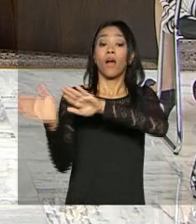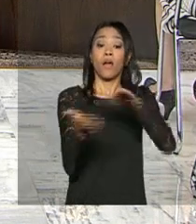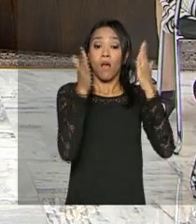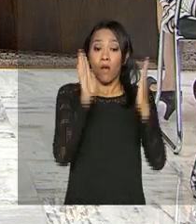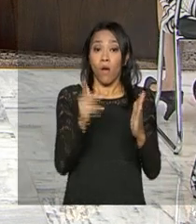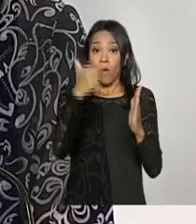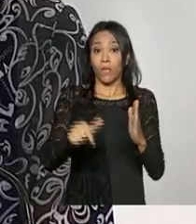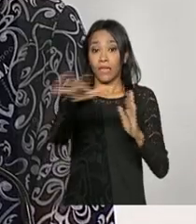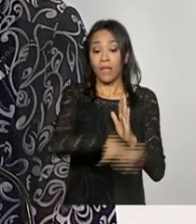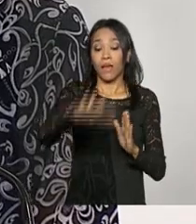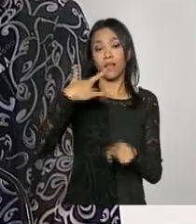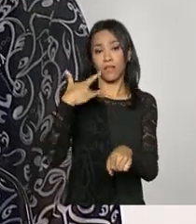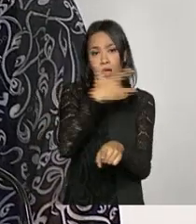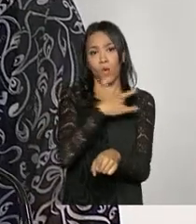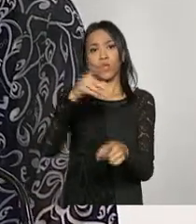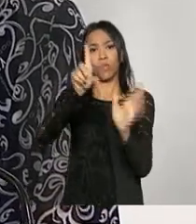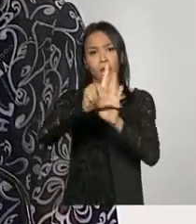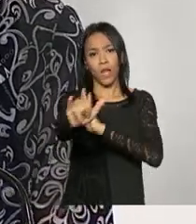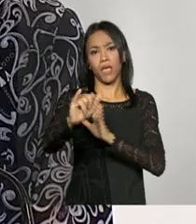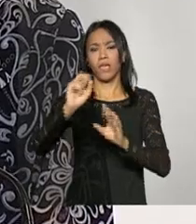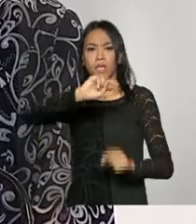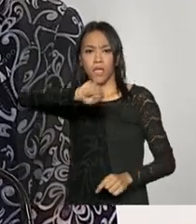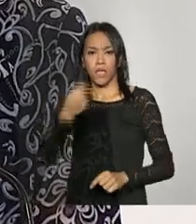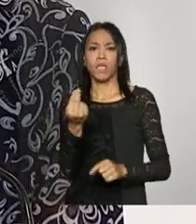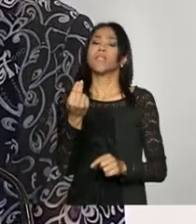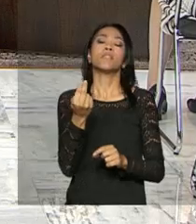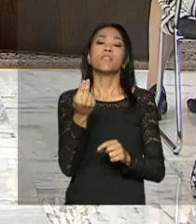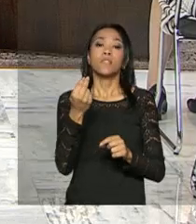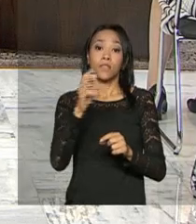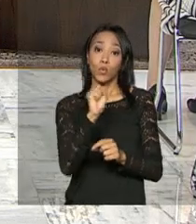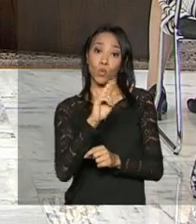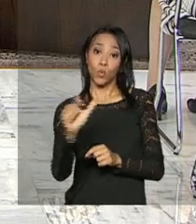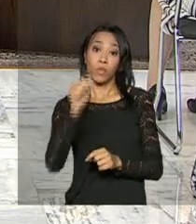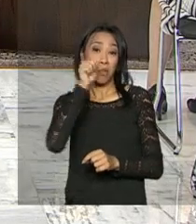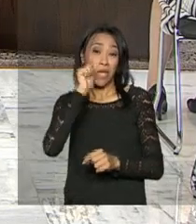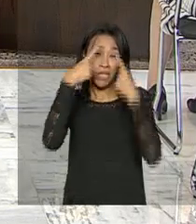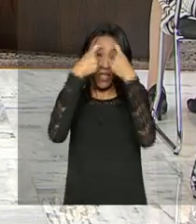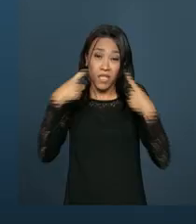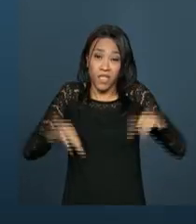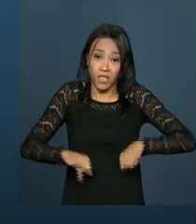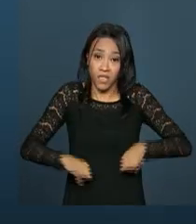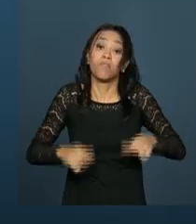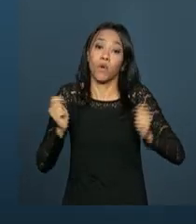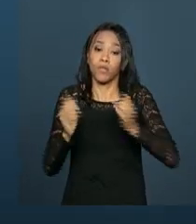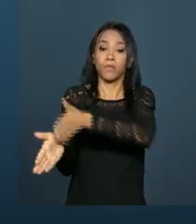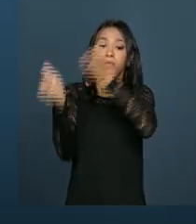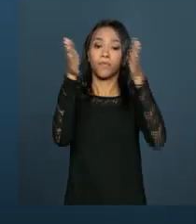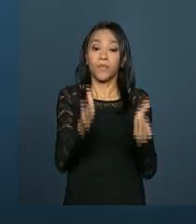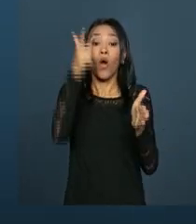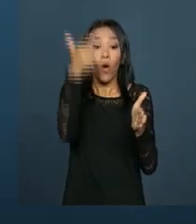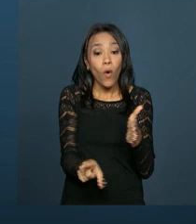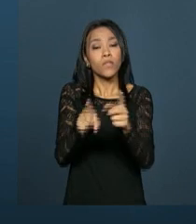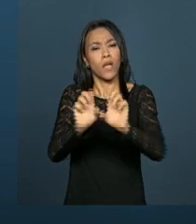regulamentada a lei que prevê cirurgia reparadora no SUS à mulher vítima de violência. O governo também